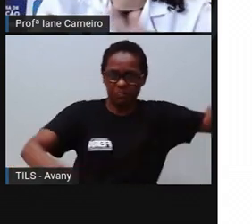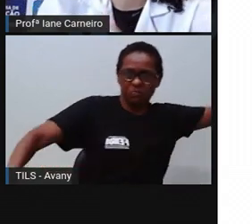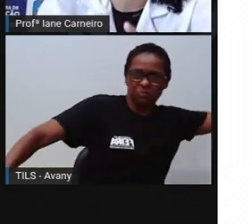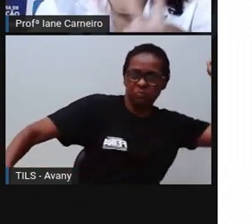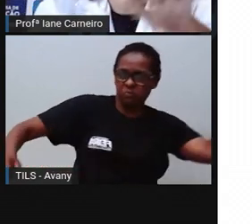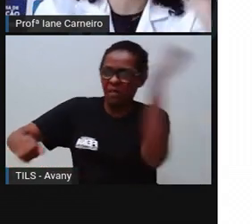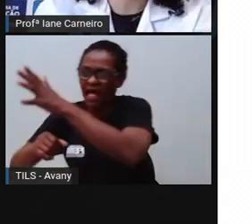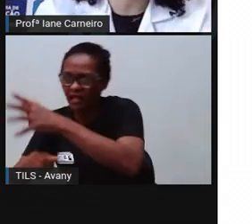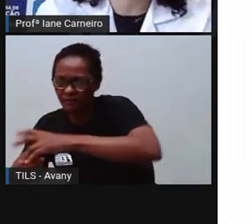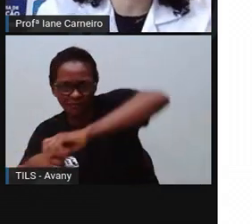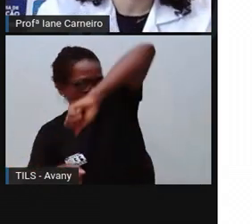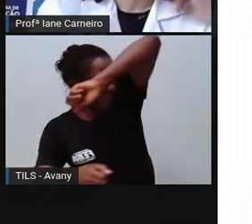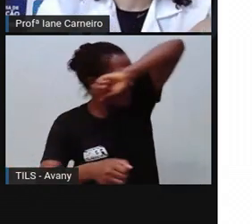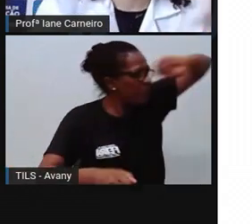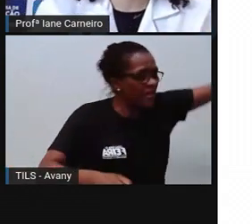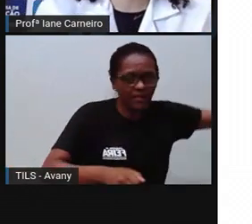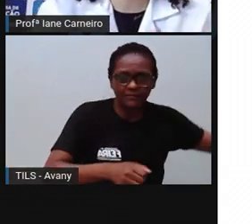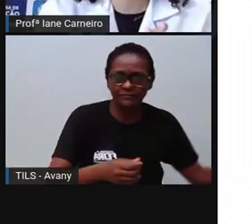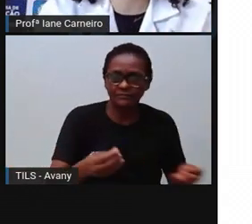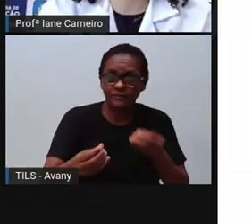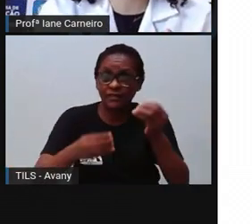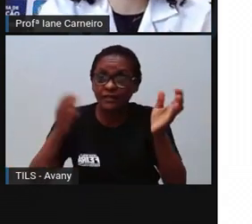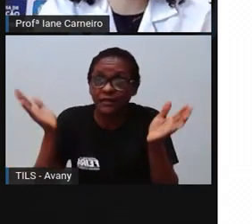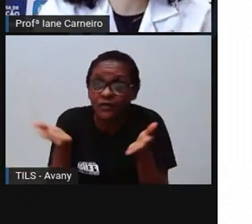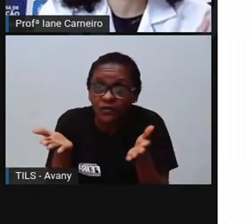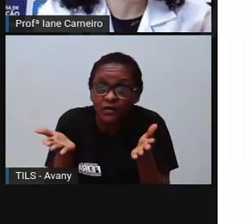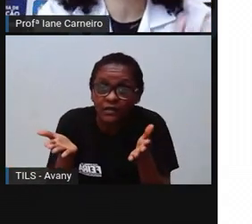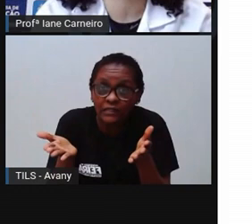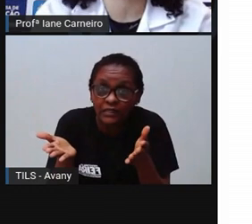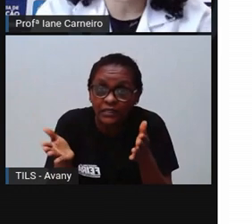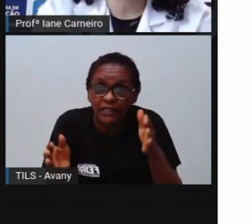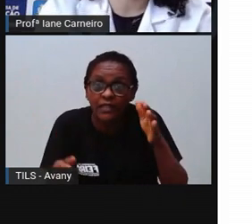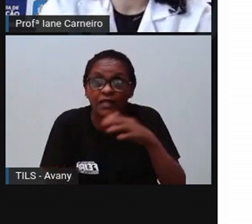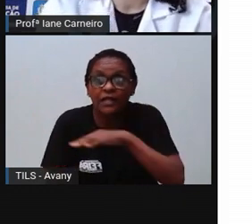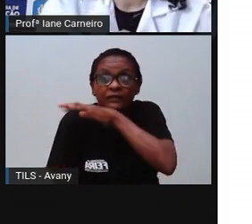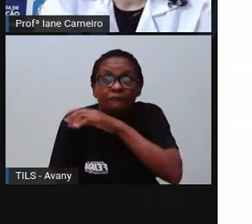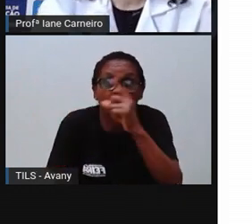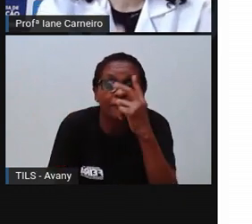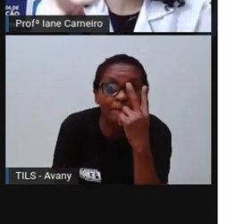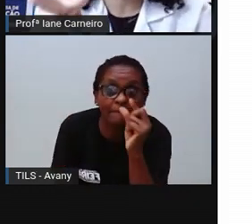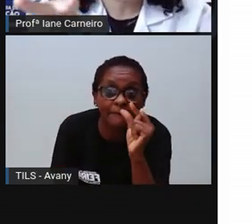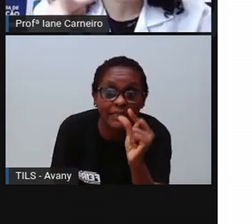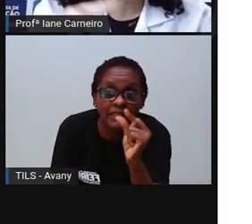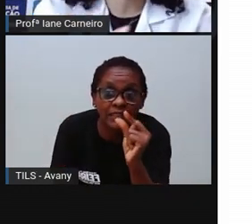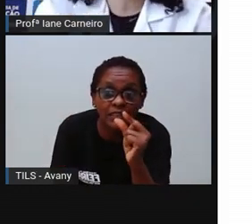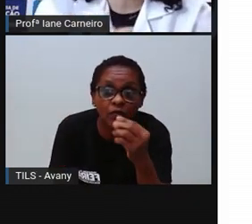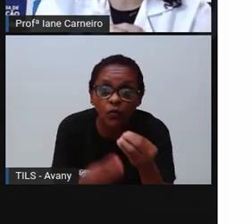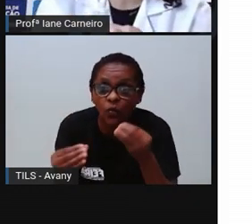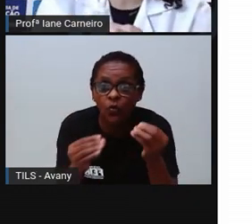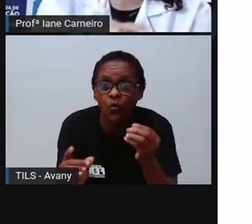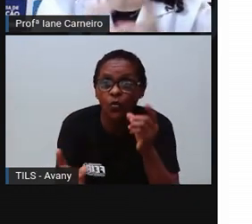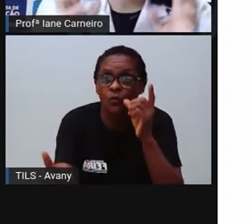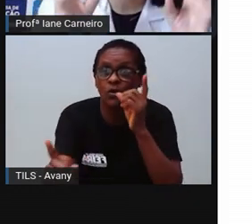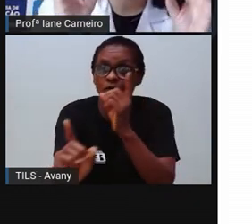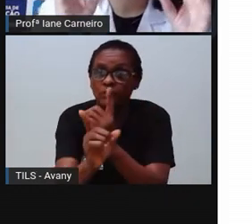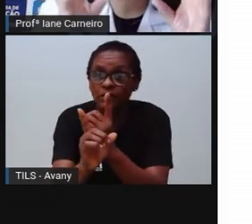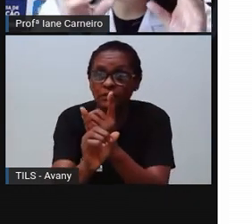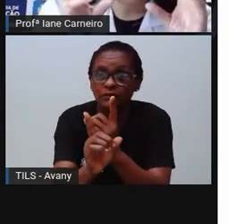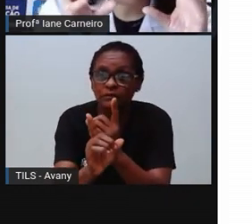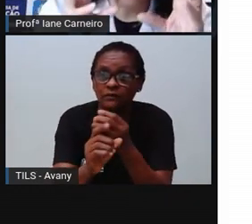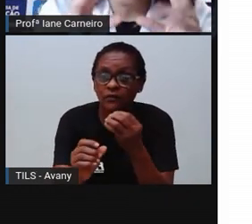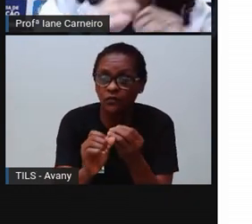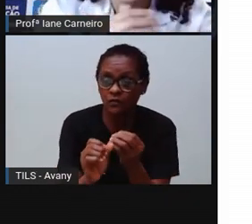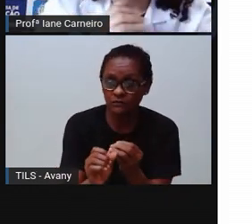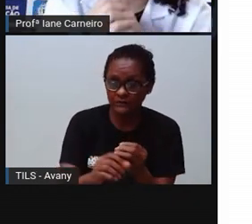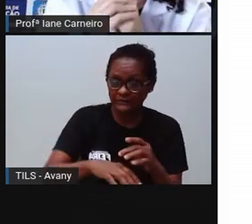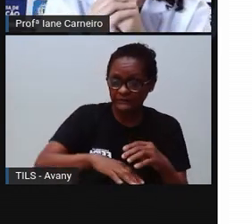A gente viu que fizeram tudo que a própria, né, tinha dito que não era pra fazer. E aí esses dois pequenininhos começaram a